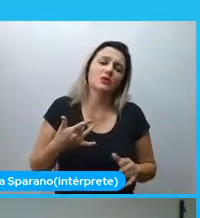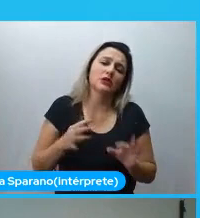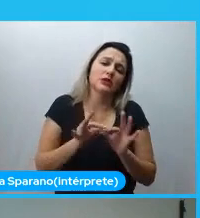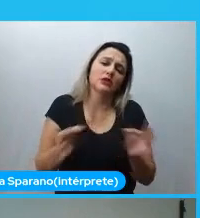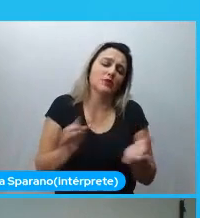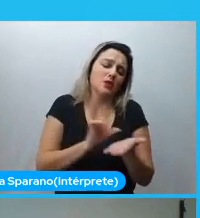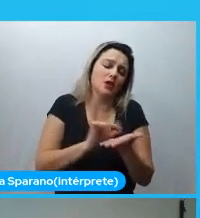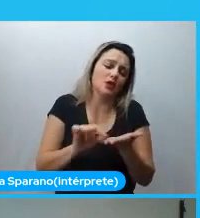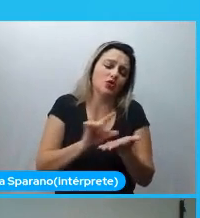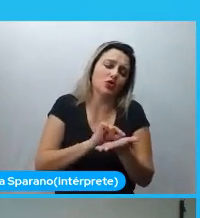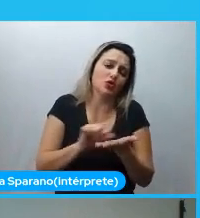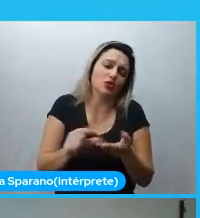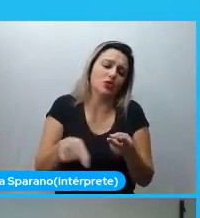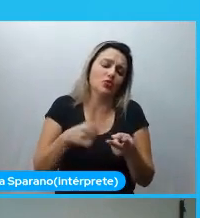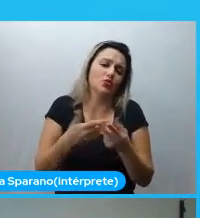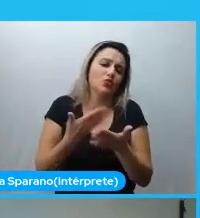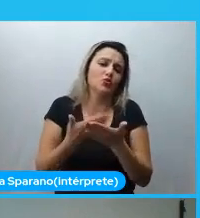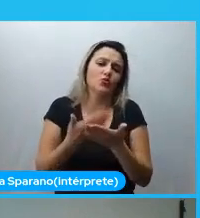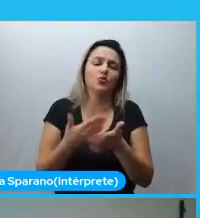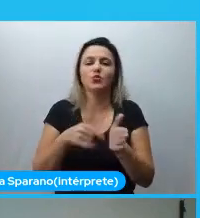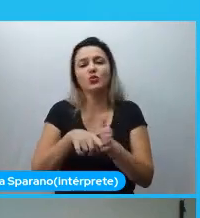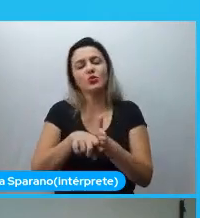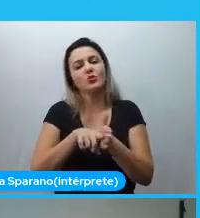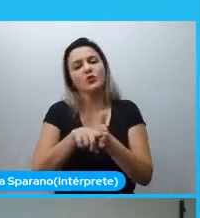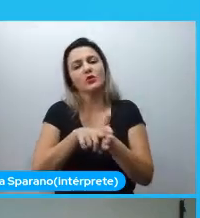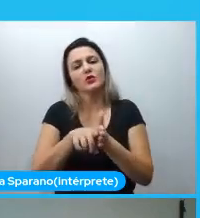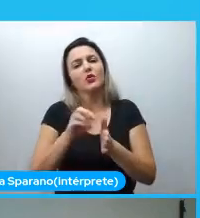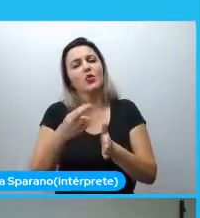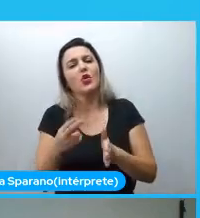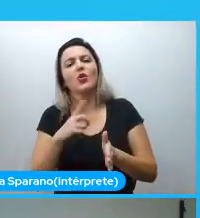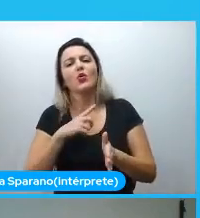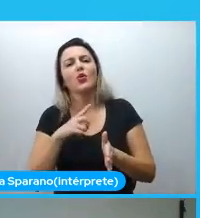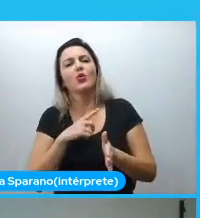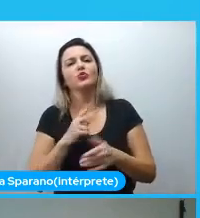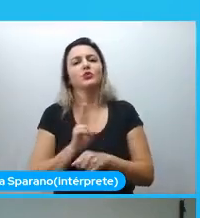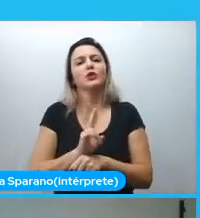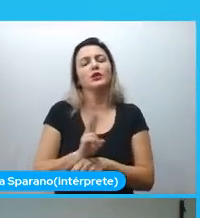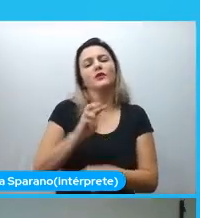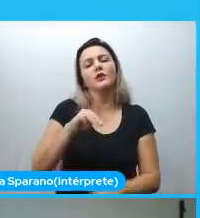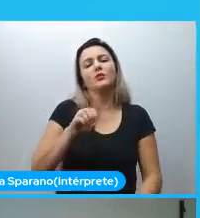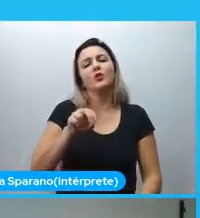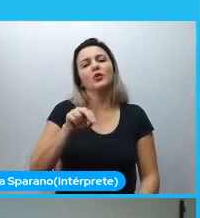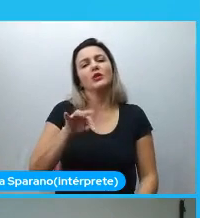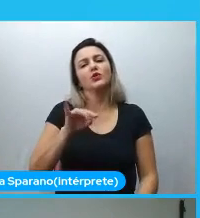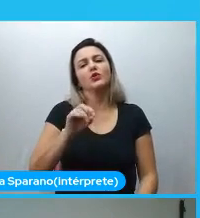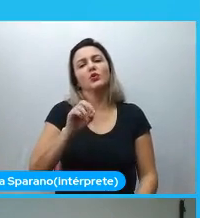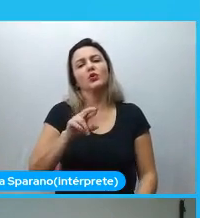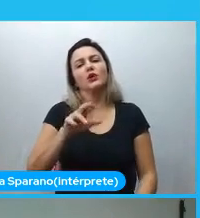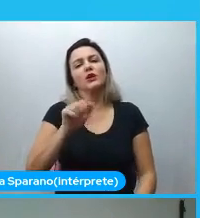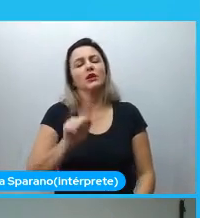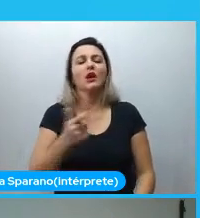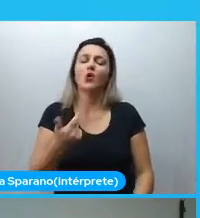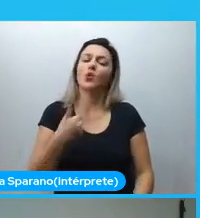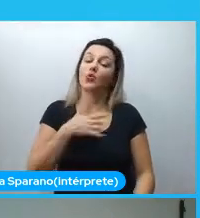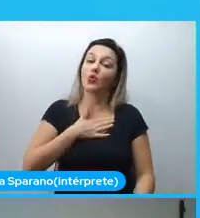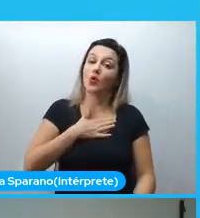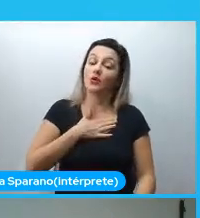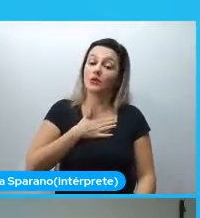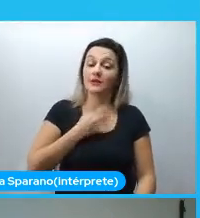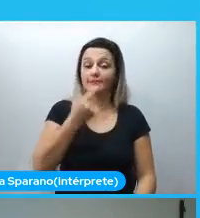estudo, uma pequena pesquisa. Ou se você fez uma monitoria. Ou se você gosta muito de uma disciplina e